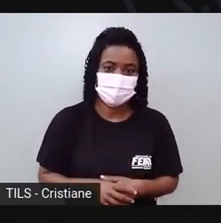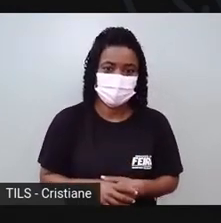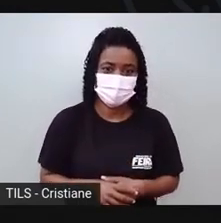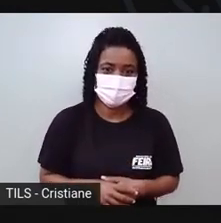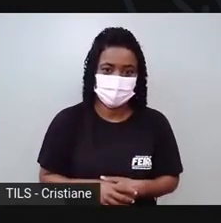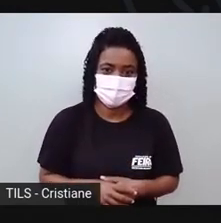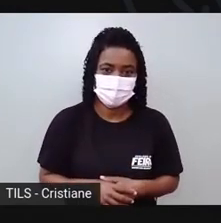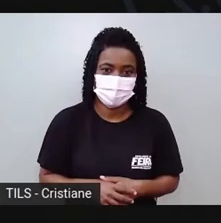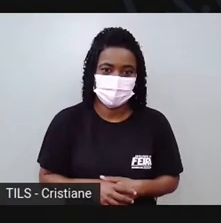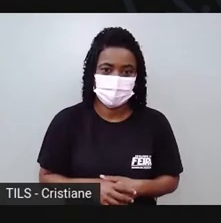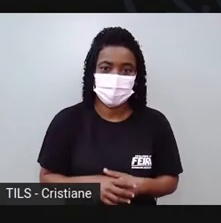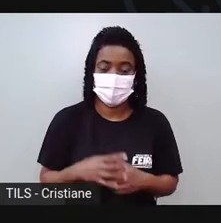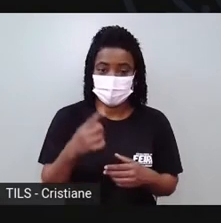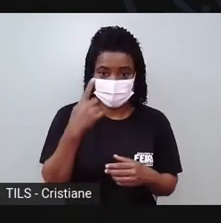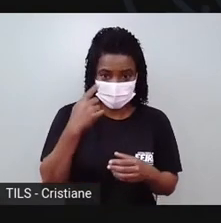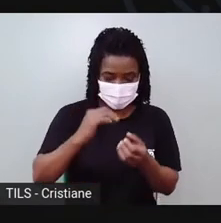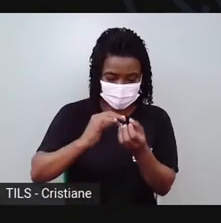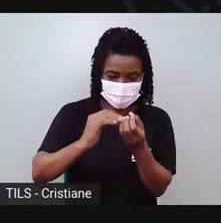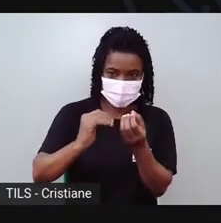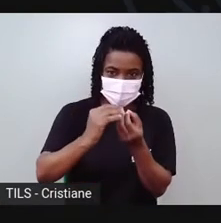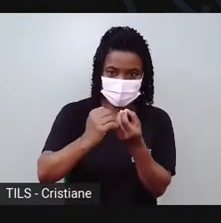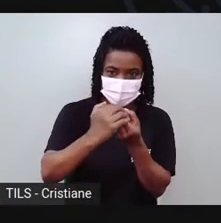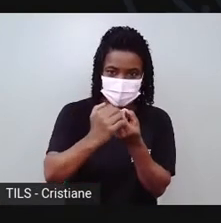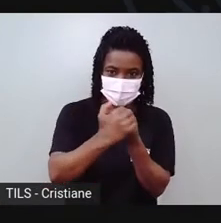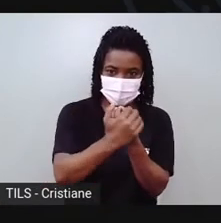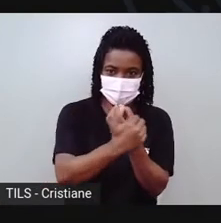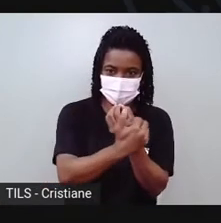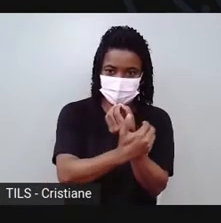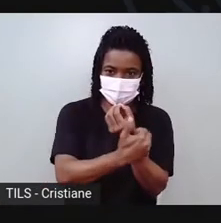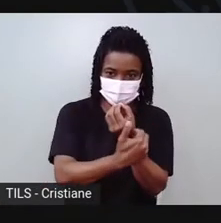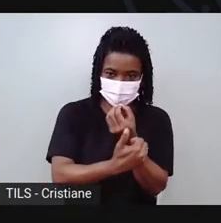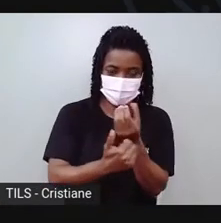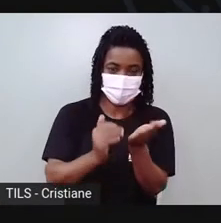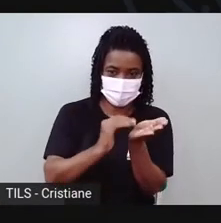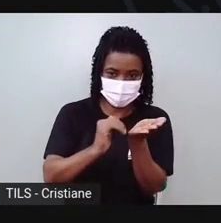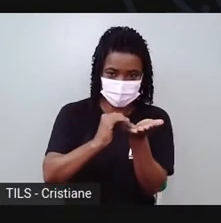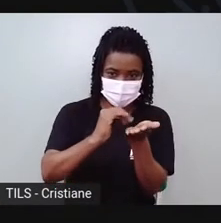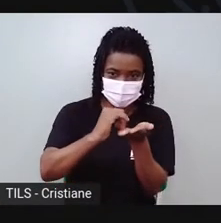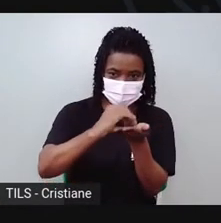Tiro aqui o que sobrou, né, o sobrou um bocado de argila.